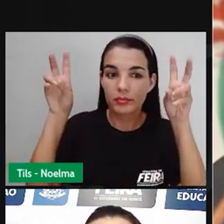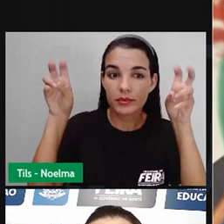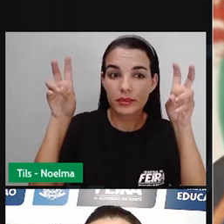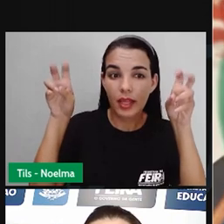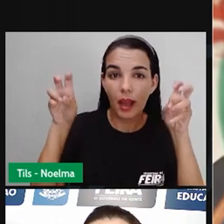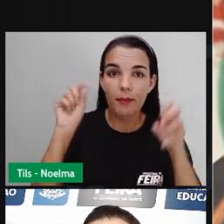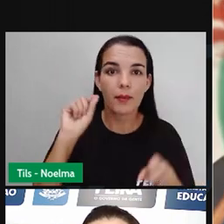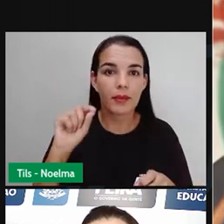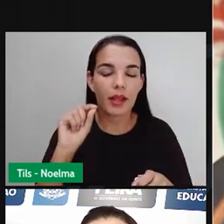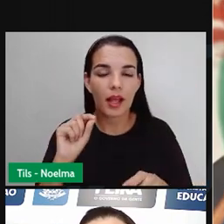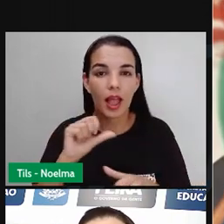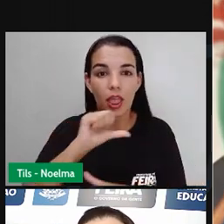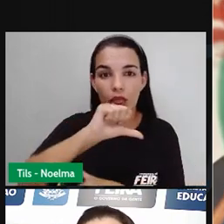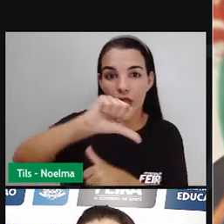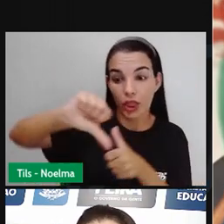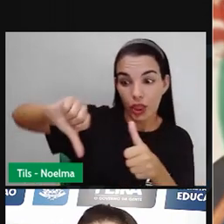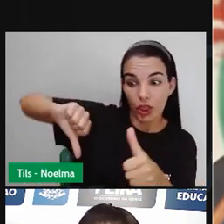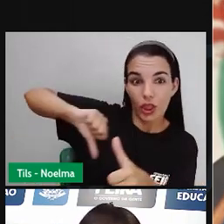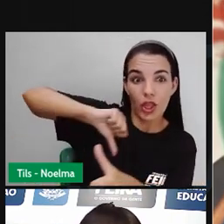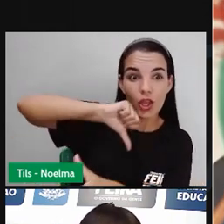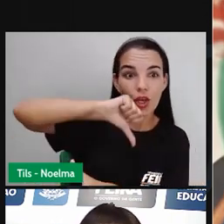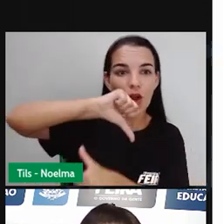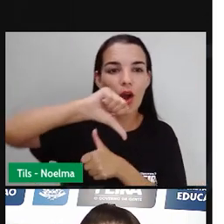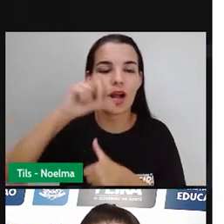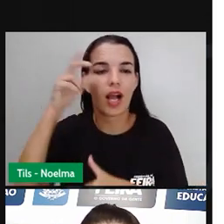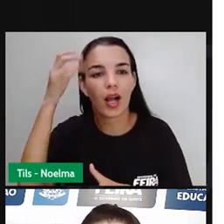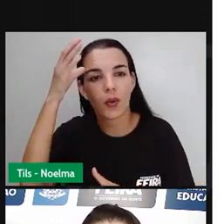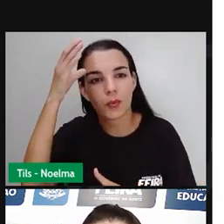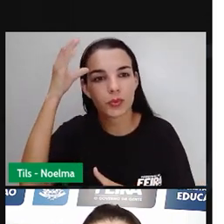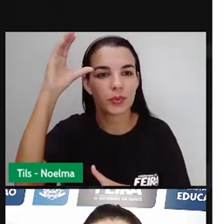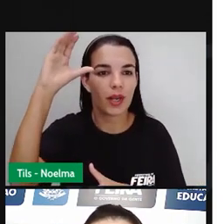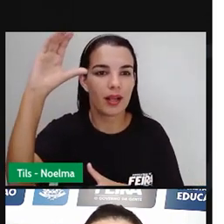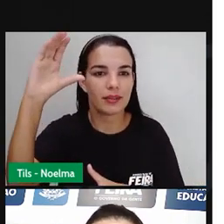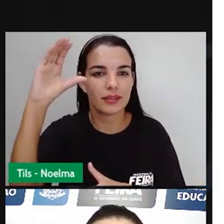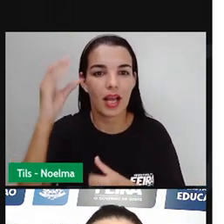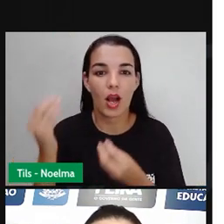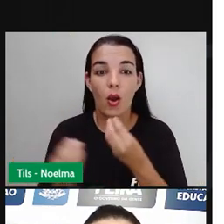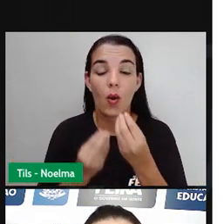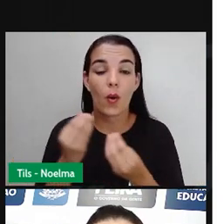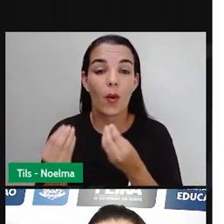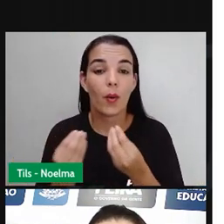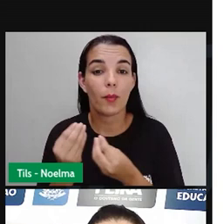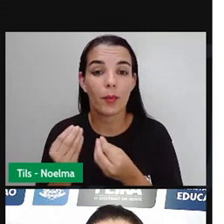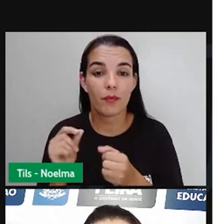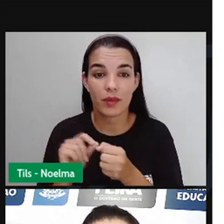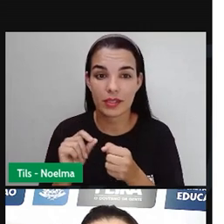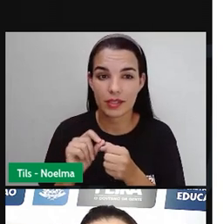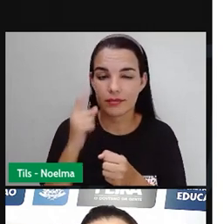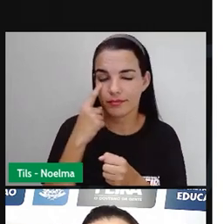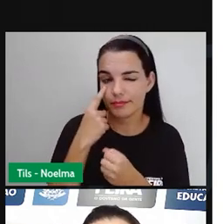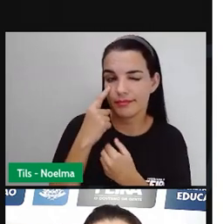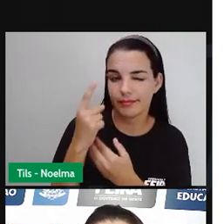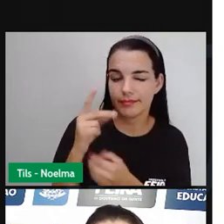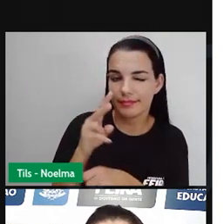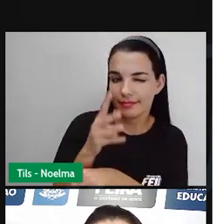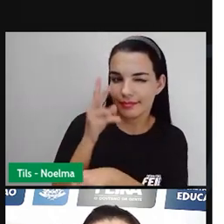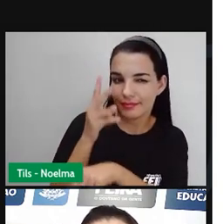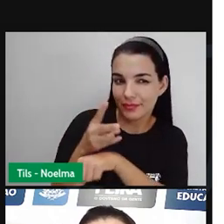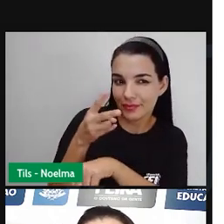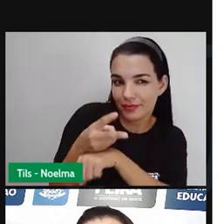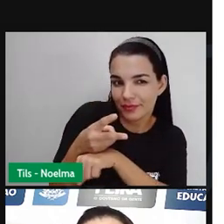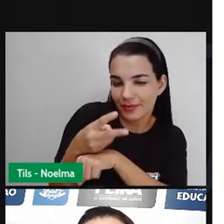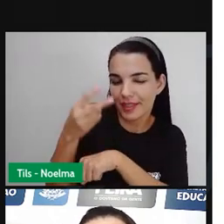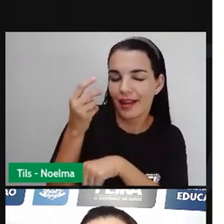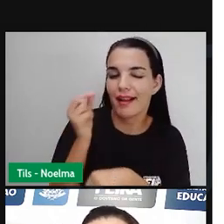as trocas culturais com a imigração do Brasil. E vamos começar a nossa aula com um vídeo